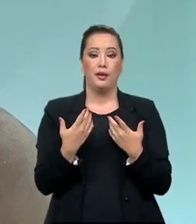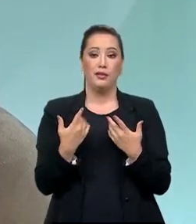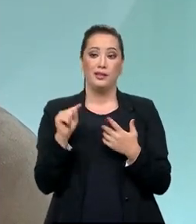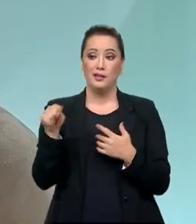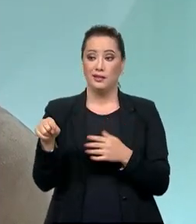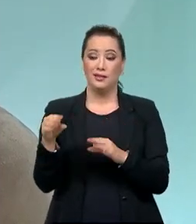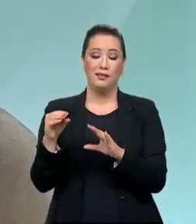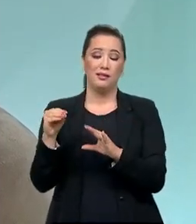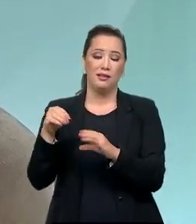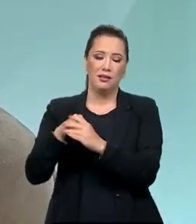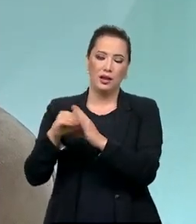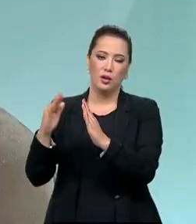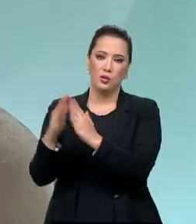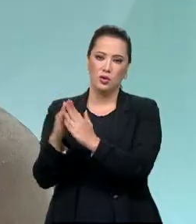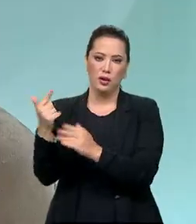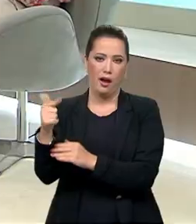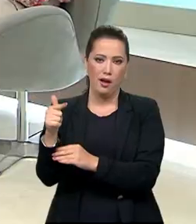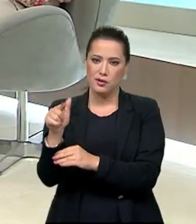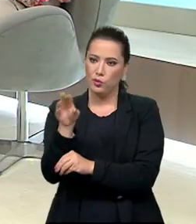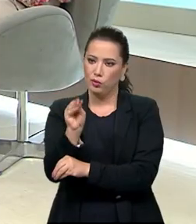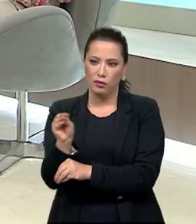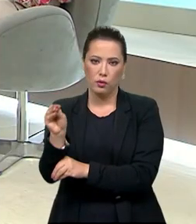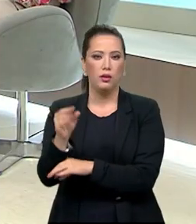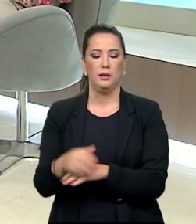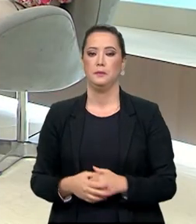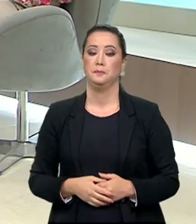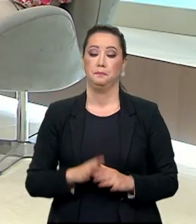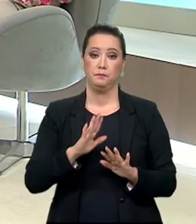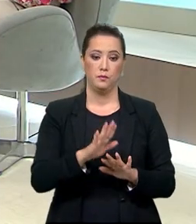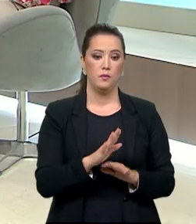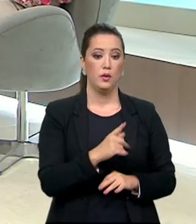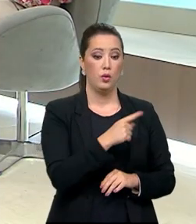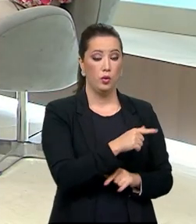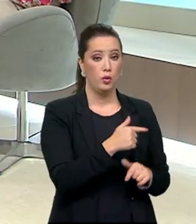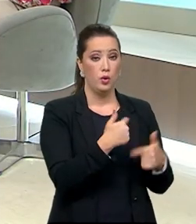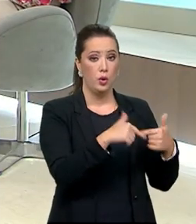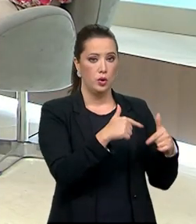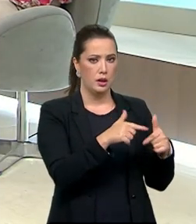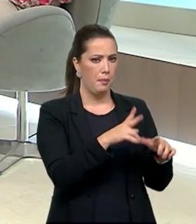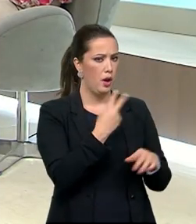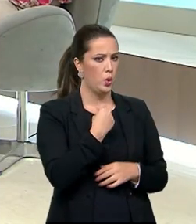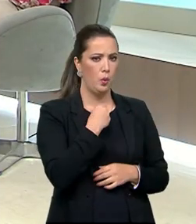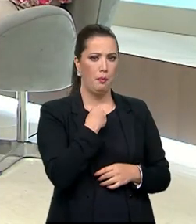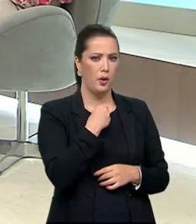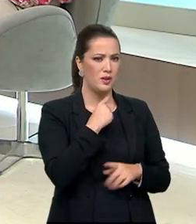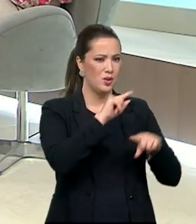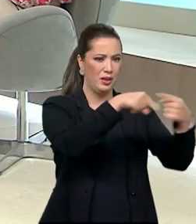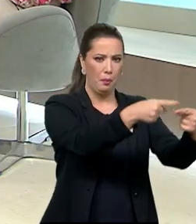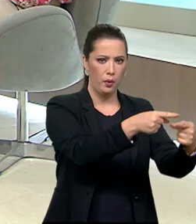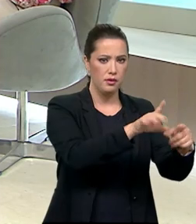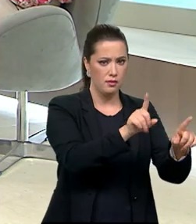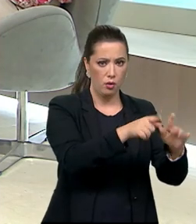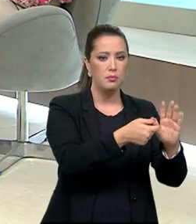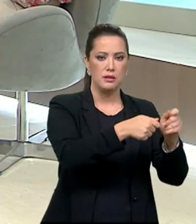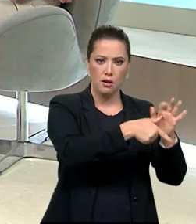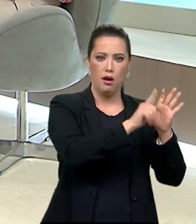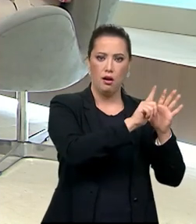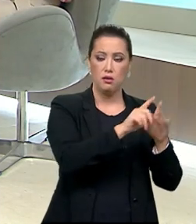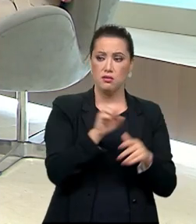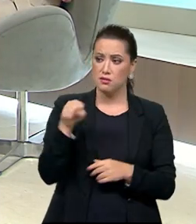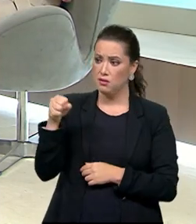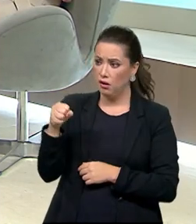quando nós edificamos... O trabalho não pode ser só reativo, você está querendo dizer isso. Com muito gasto público para